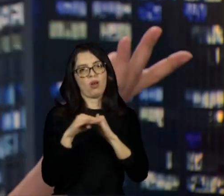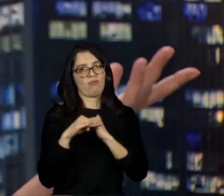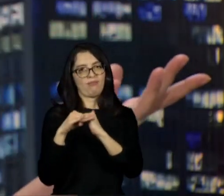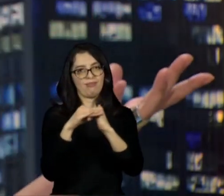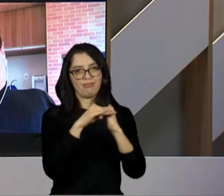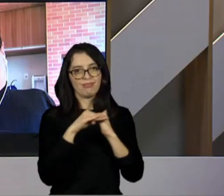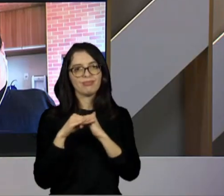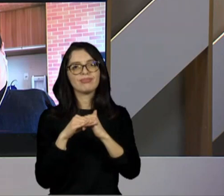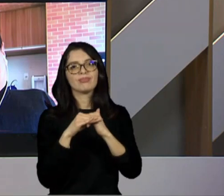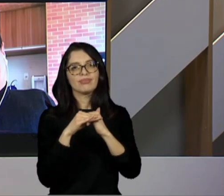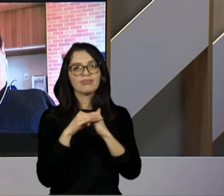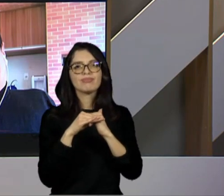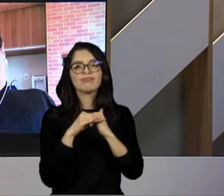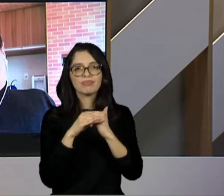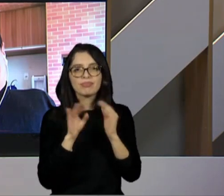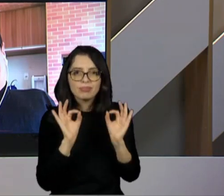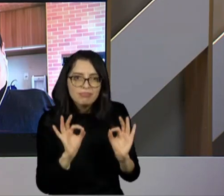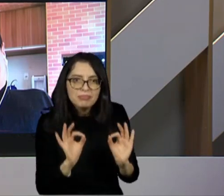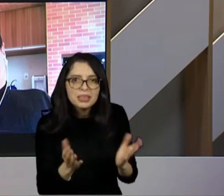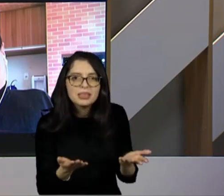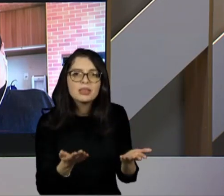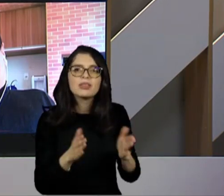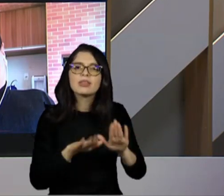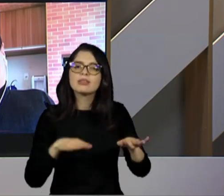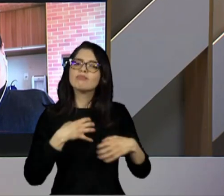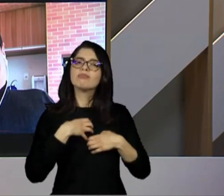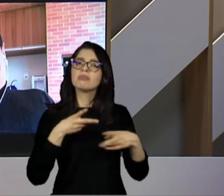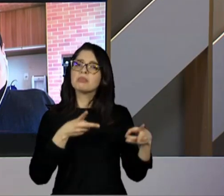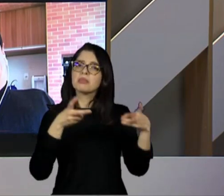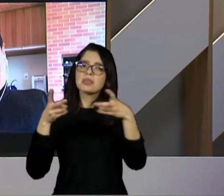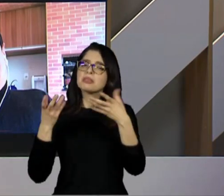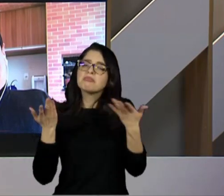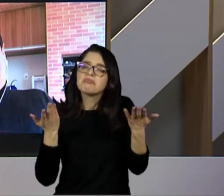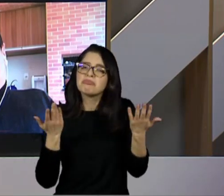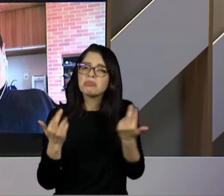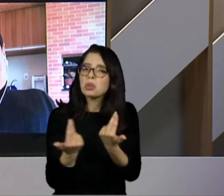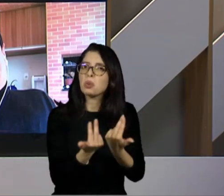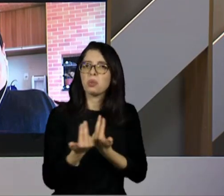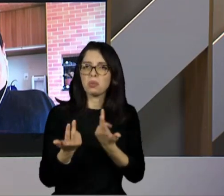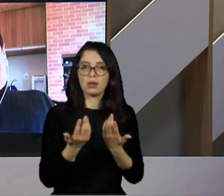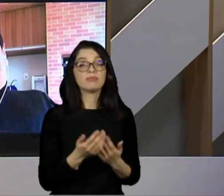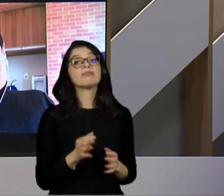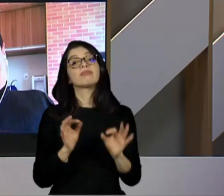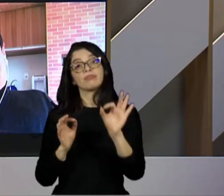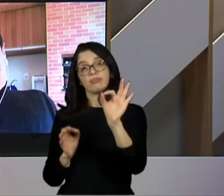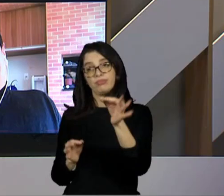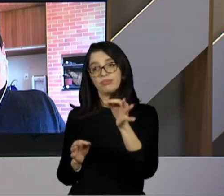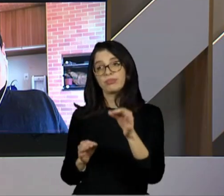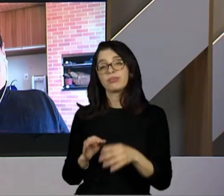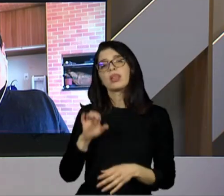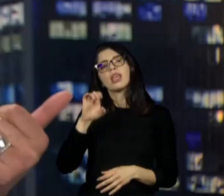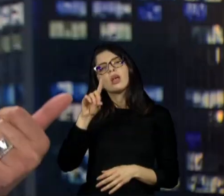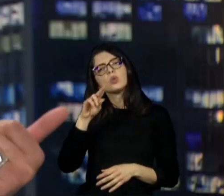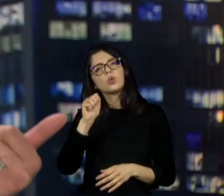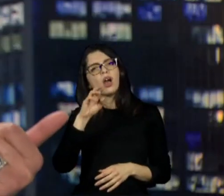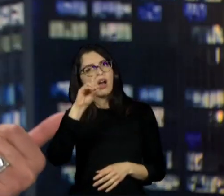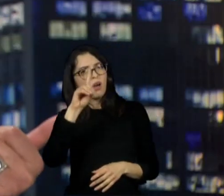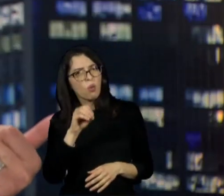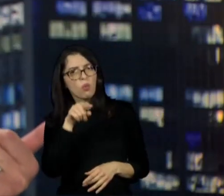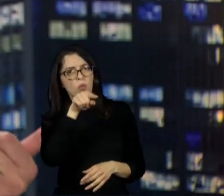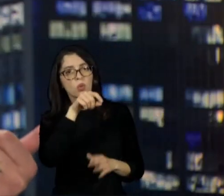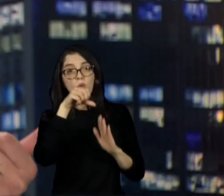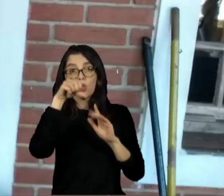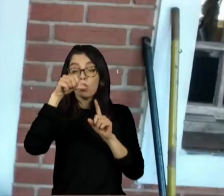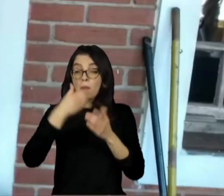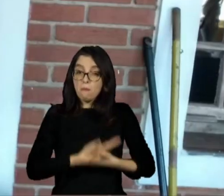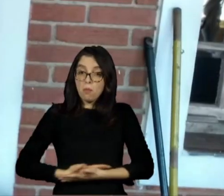somos todos iguais. acho que a criança enxerga dessa forma, não é, Jairo? Sem dúvida. E o Leonardo tem o Gustavo de nove meses, não é,